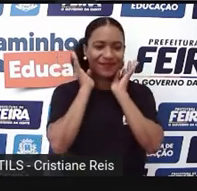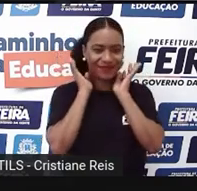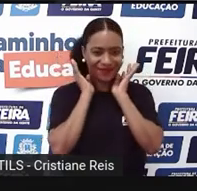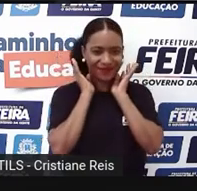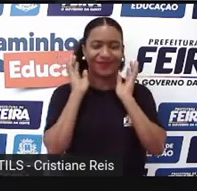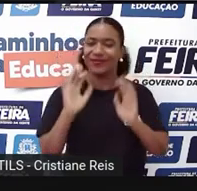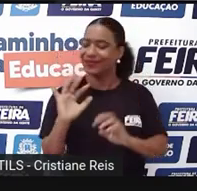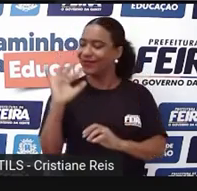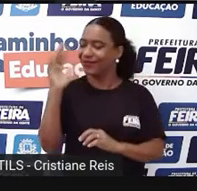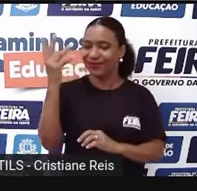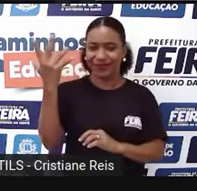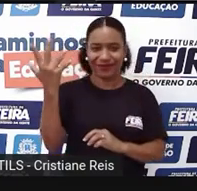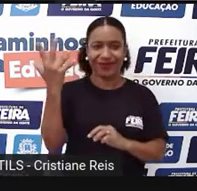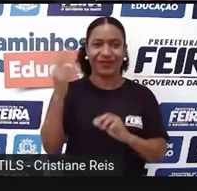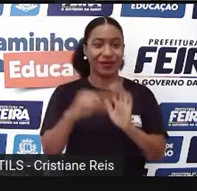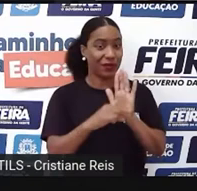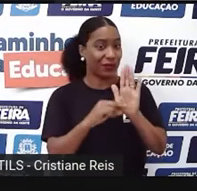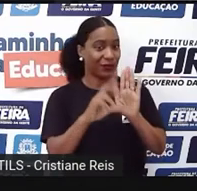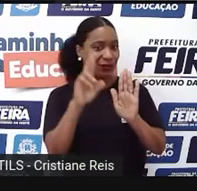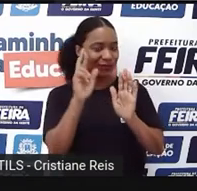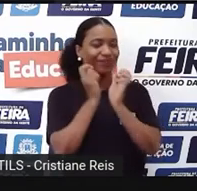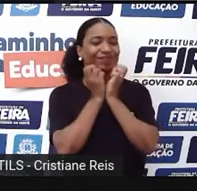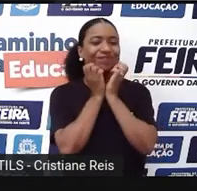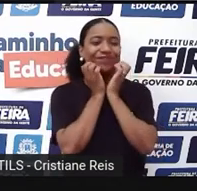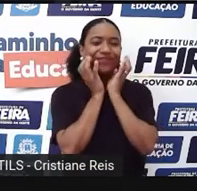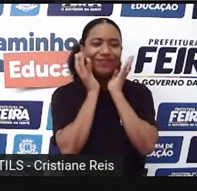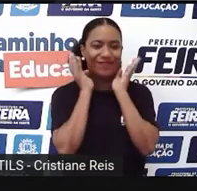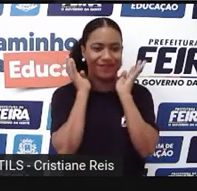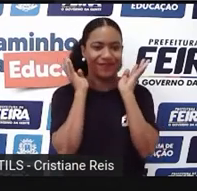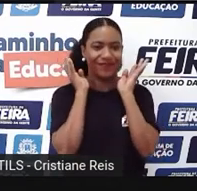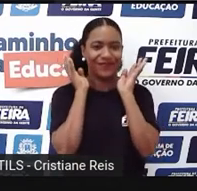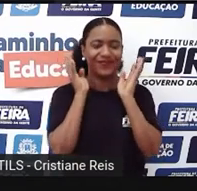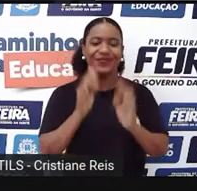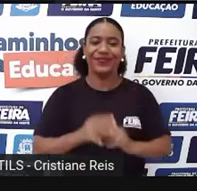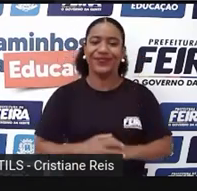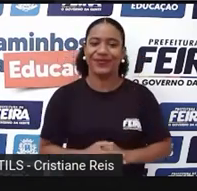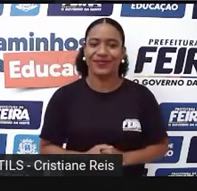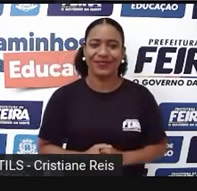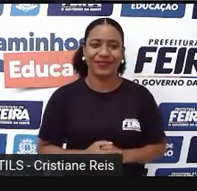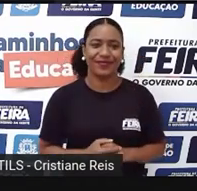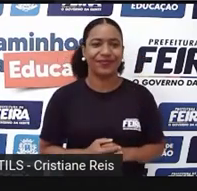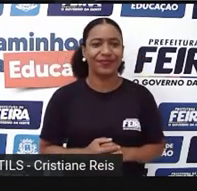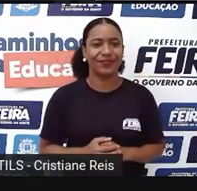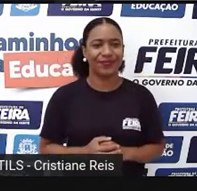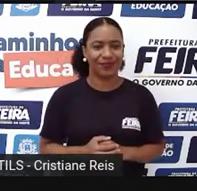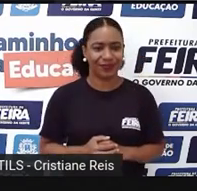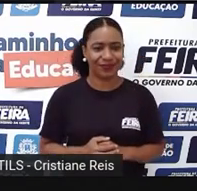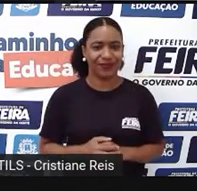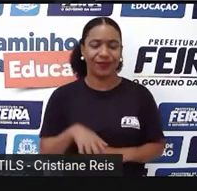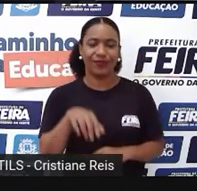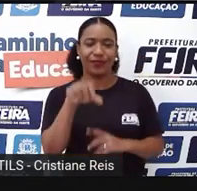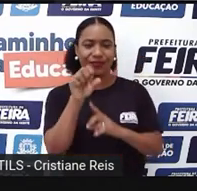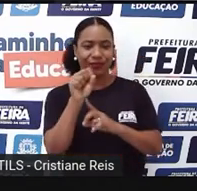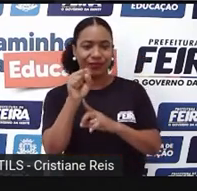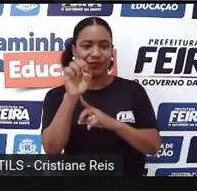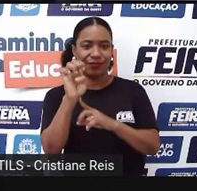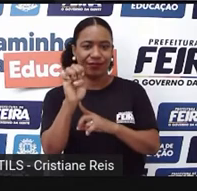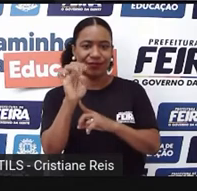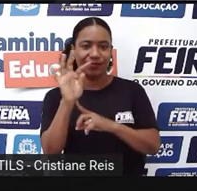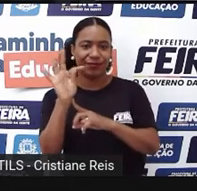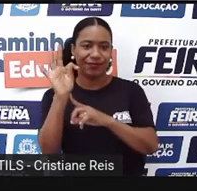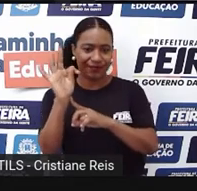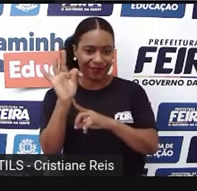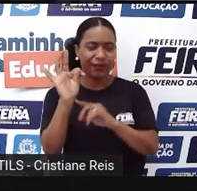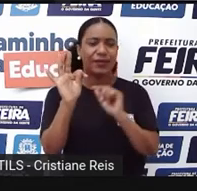tragédia shakesperiana. É assim que ela é conhecida. Sete. É aqueles